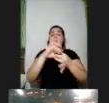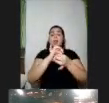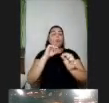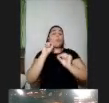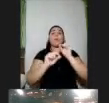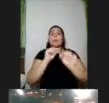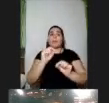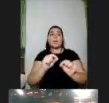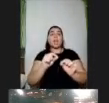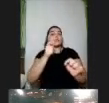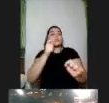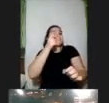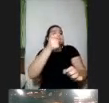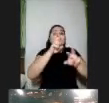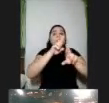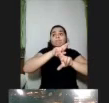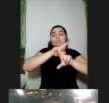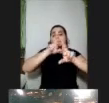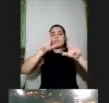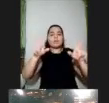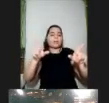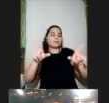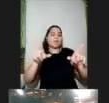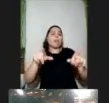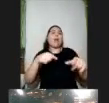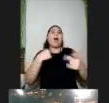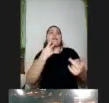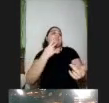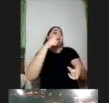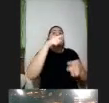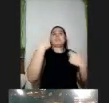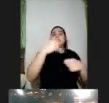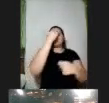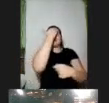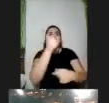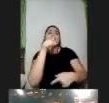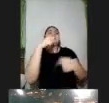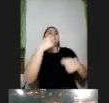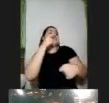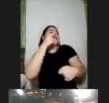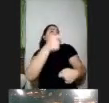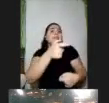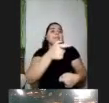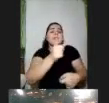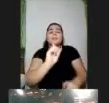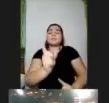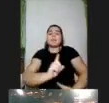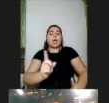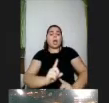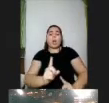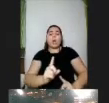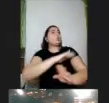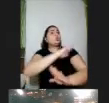por algo porque está no programa porque eu decidi que precisa saber porque é algo que é importante que todo mundo saiba e aí todo mundo hoje vai